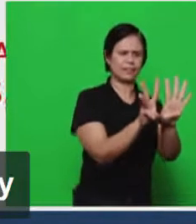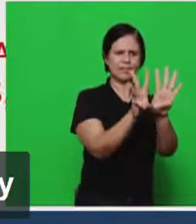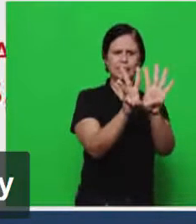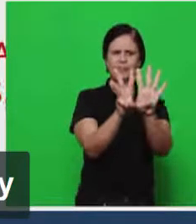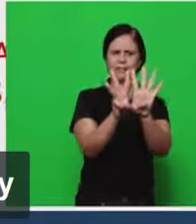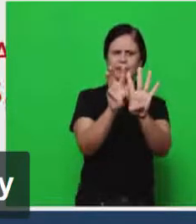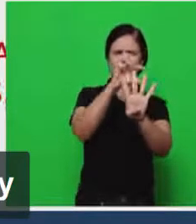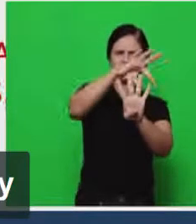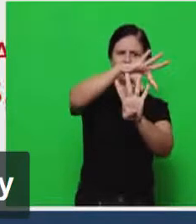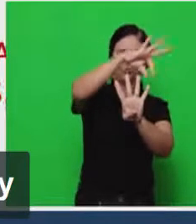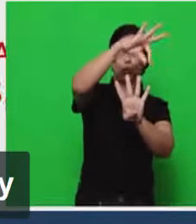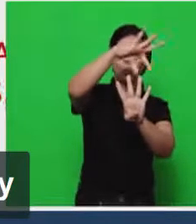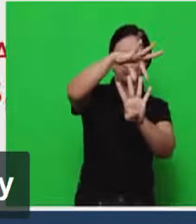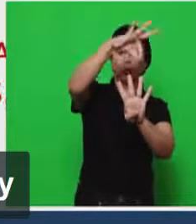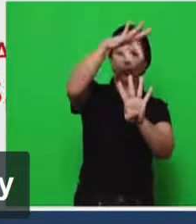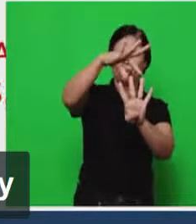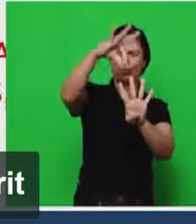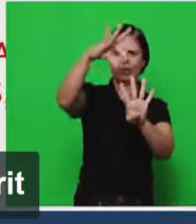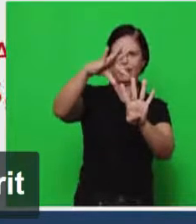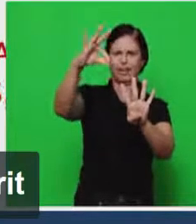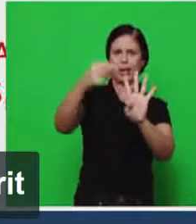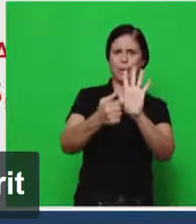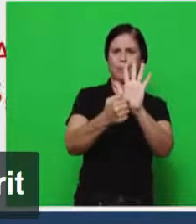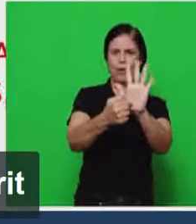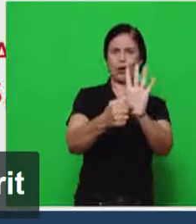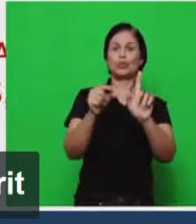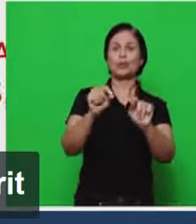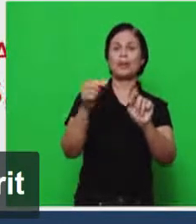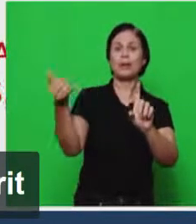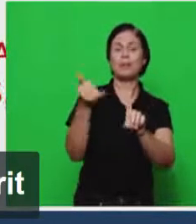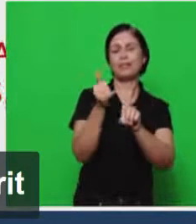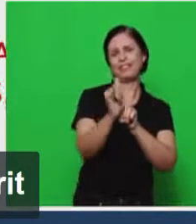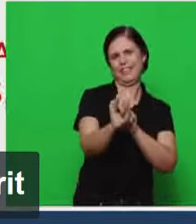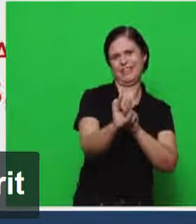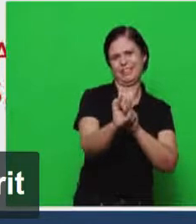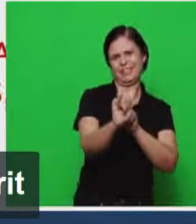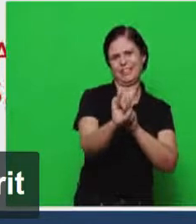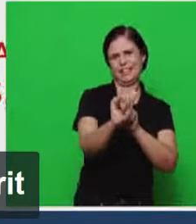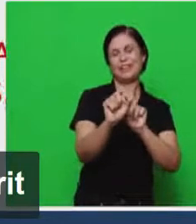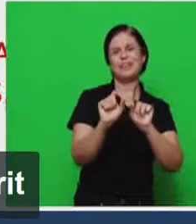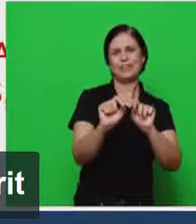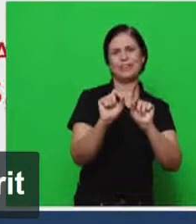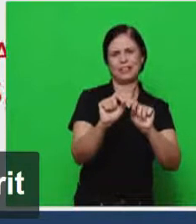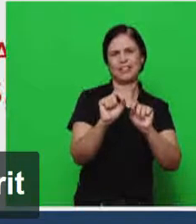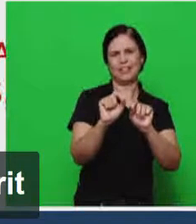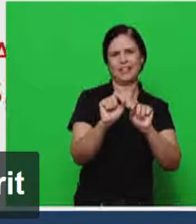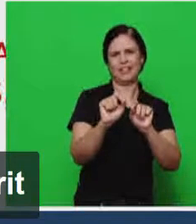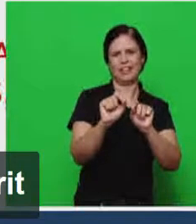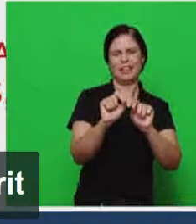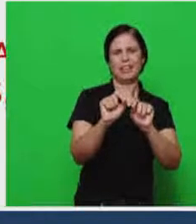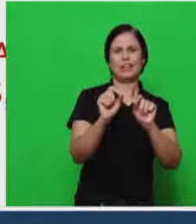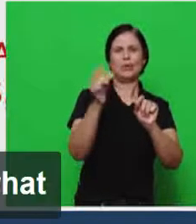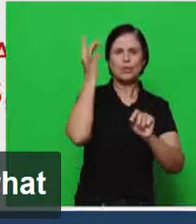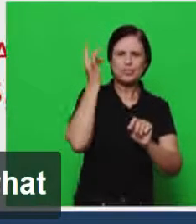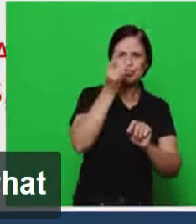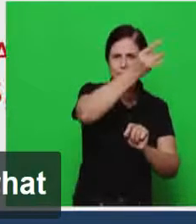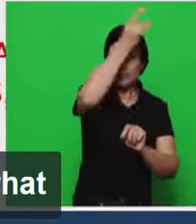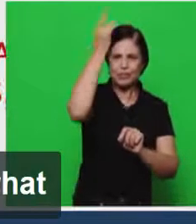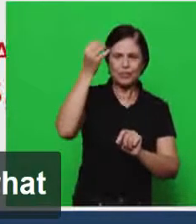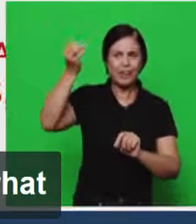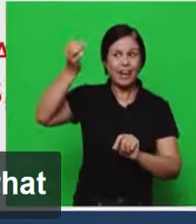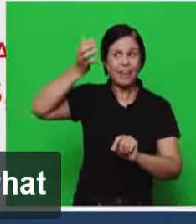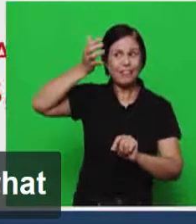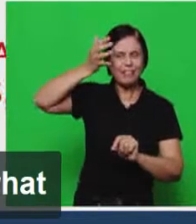como forma profética revelada por Jesus através do espírito santo à